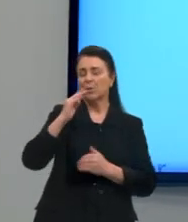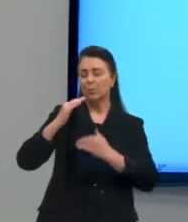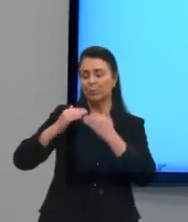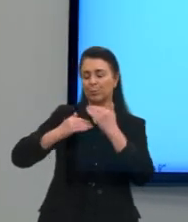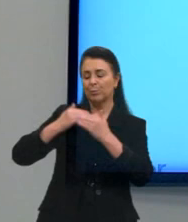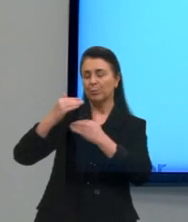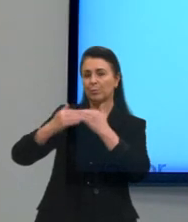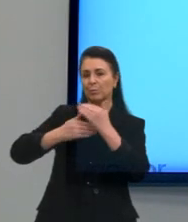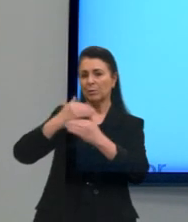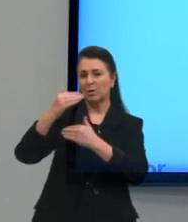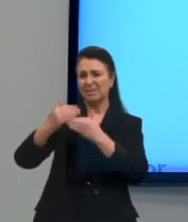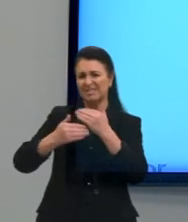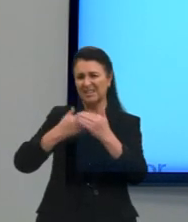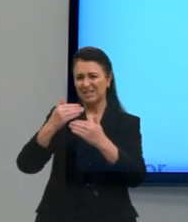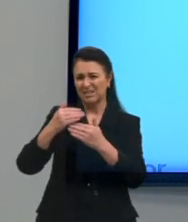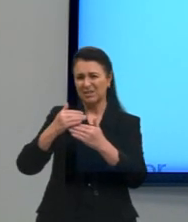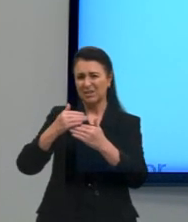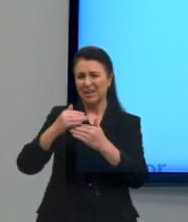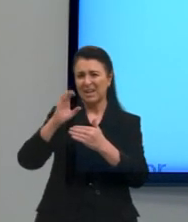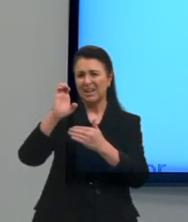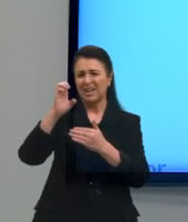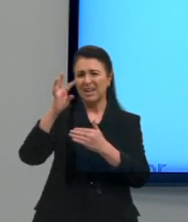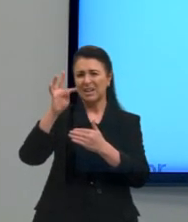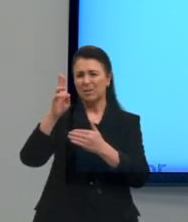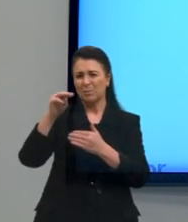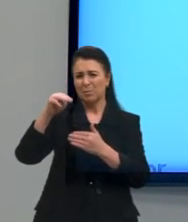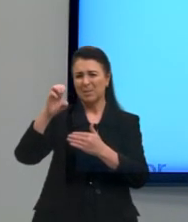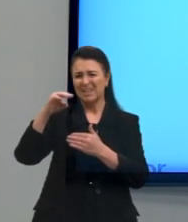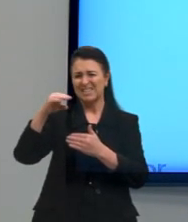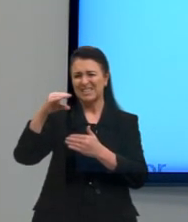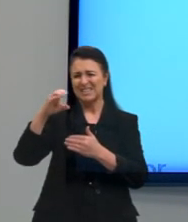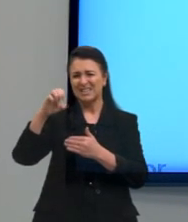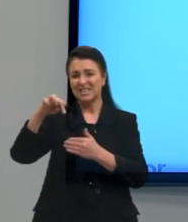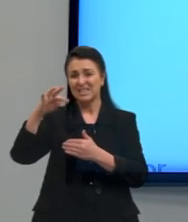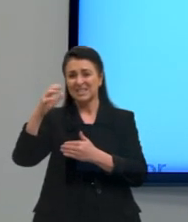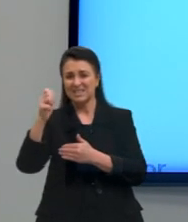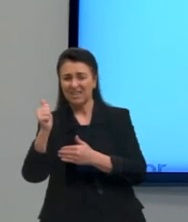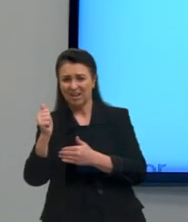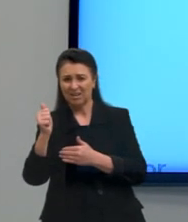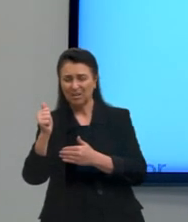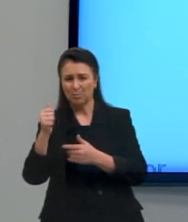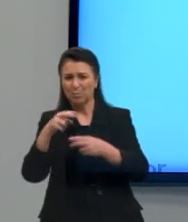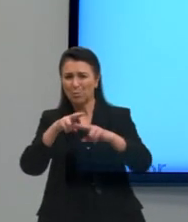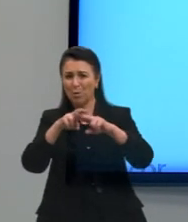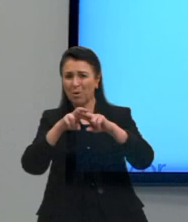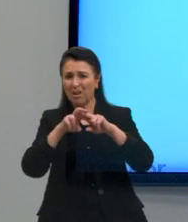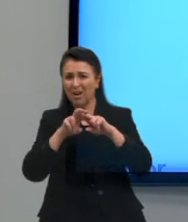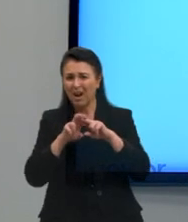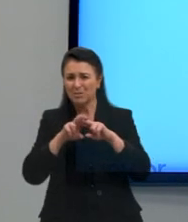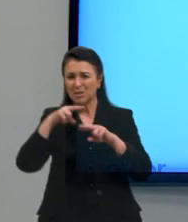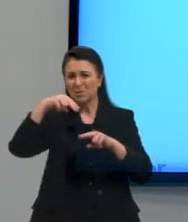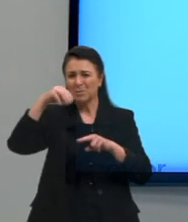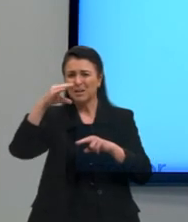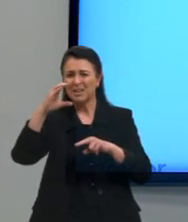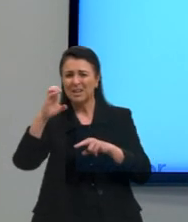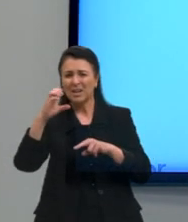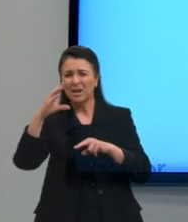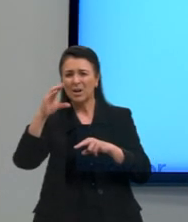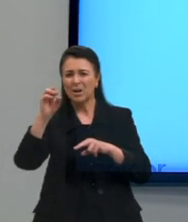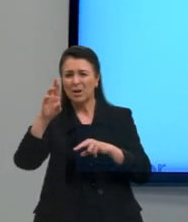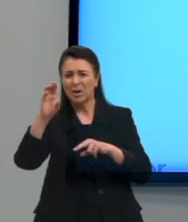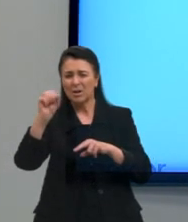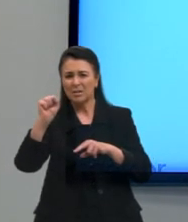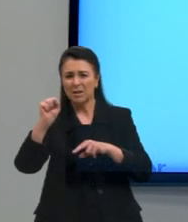de intumescência resultante, de lesão inflamatória e necrose subcutânea.